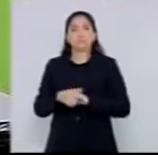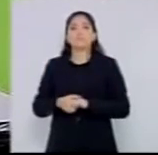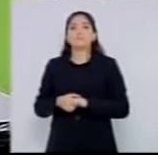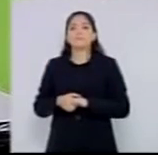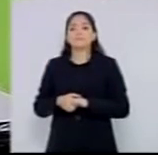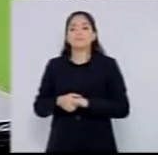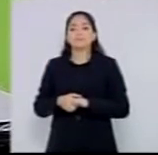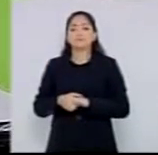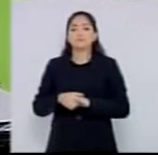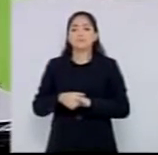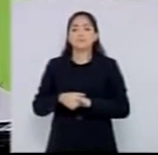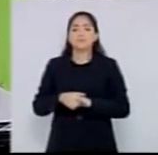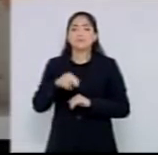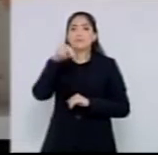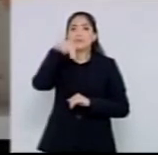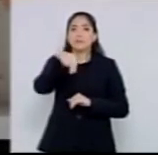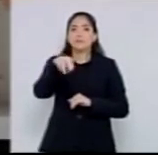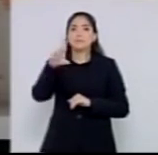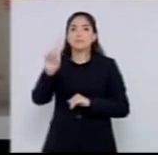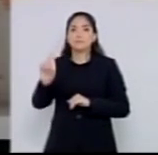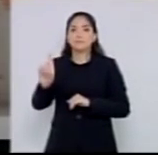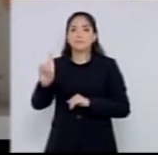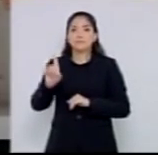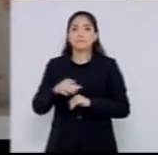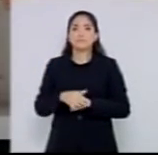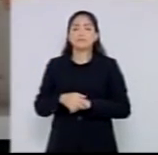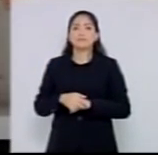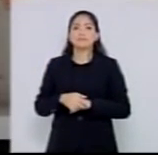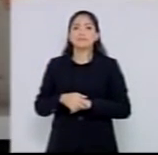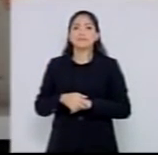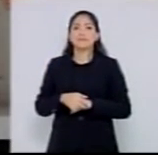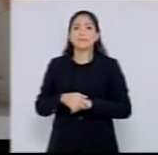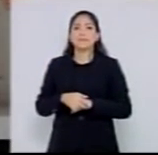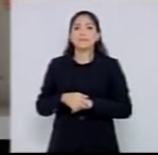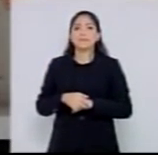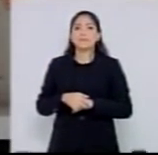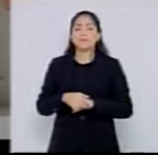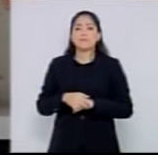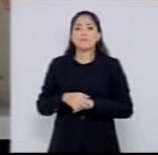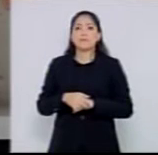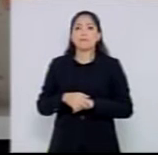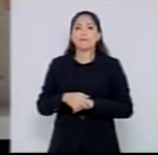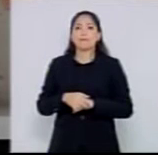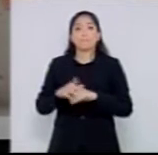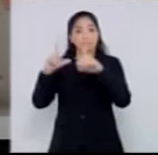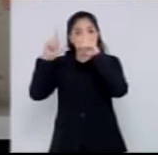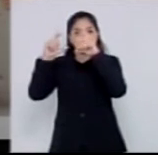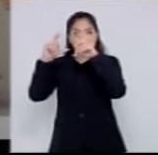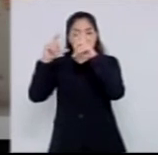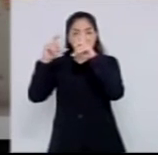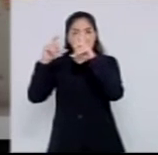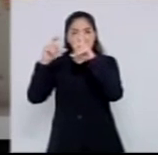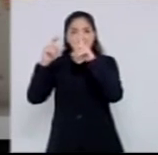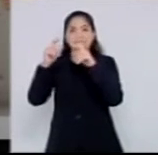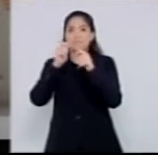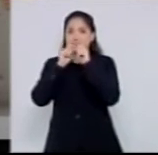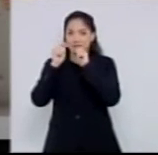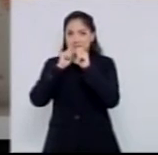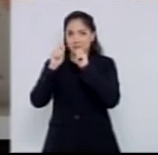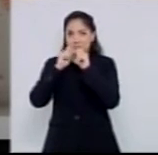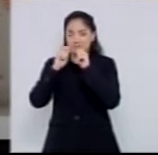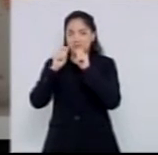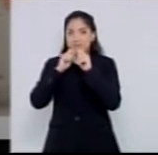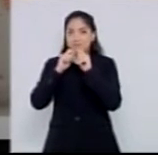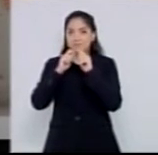pode passar, olha só, a mesma, aí o notícia do dia, usou a foto da assessoria de comunicação, e